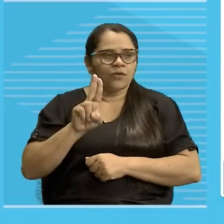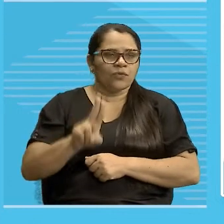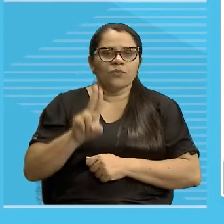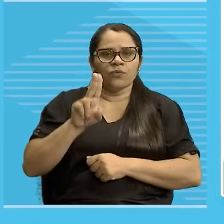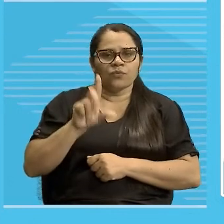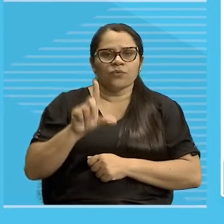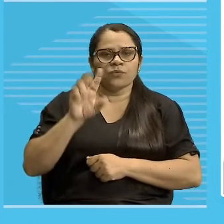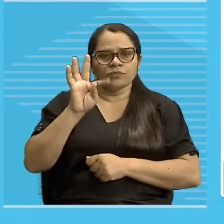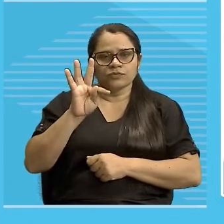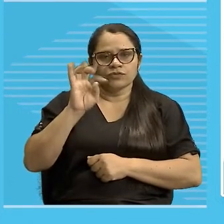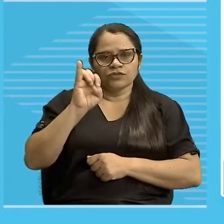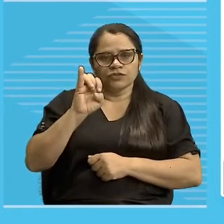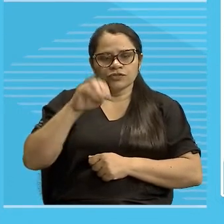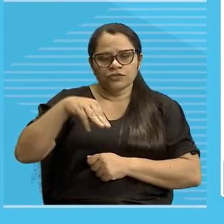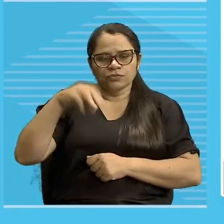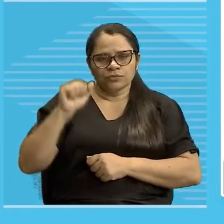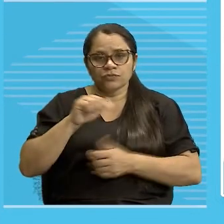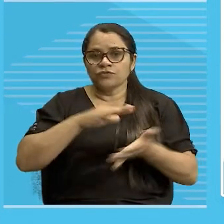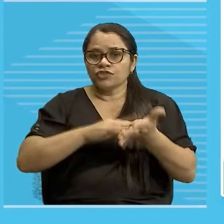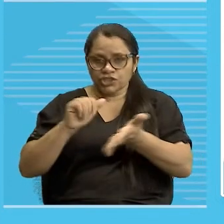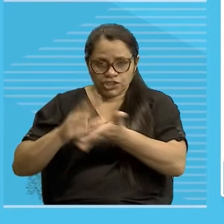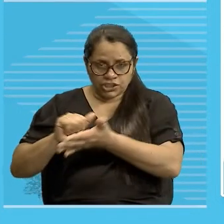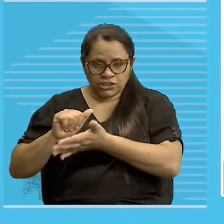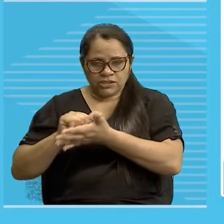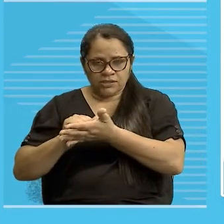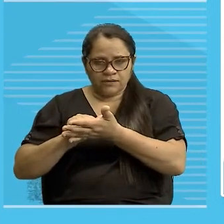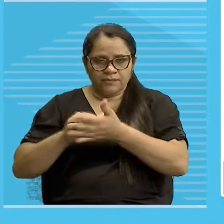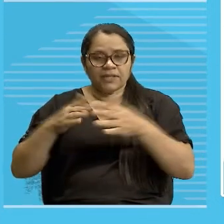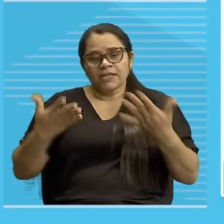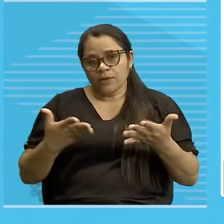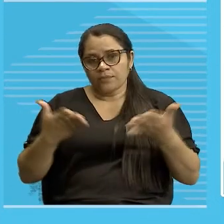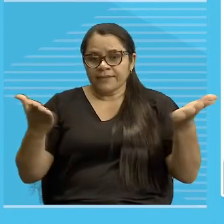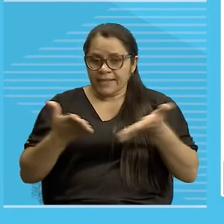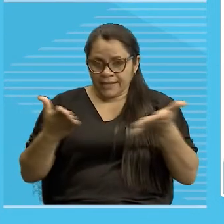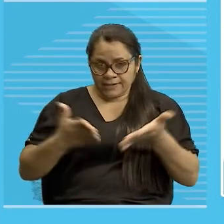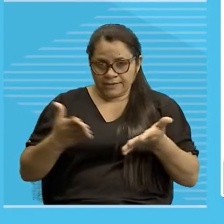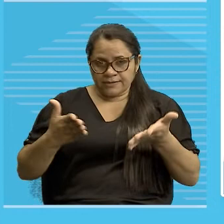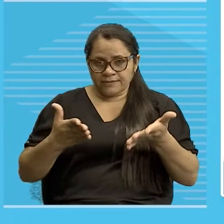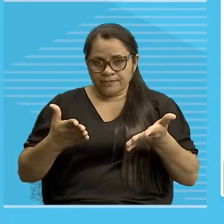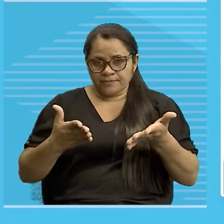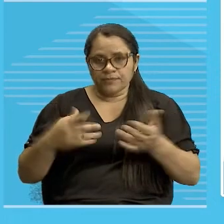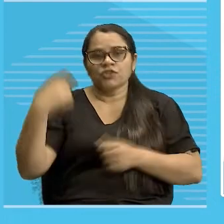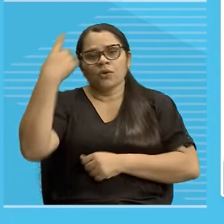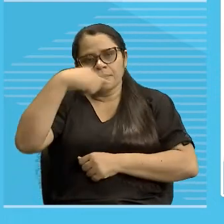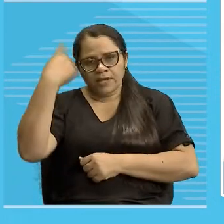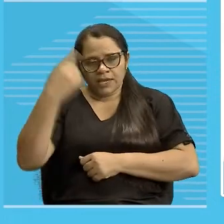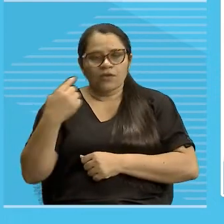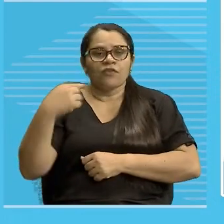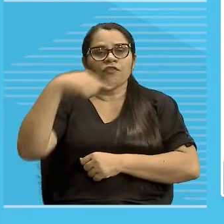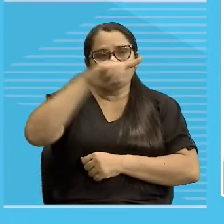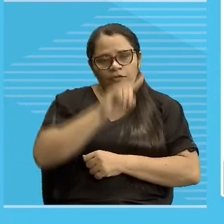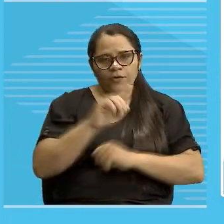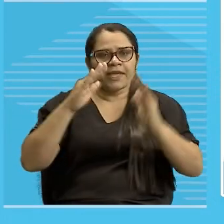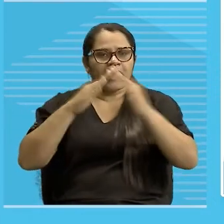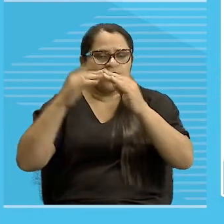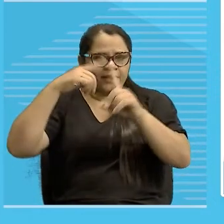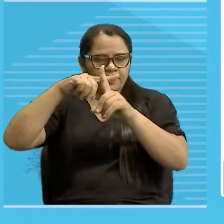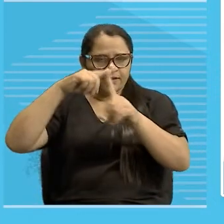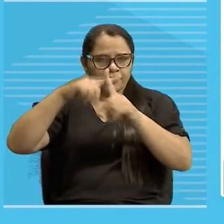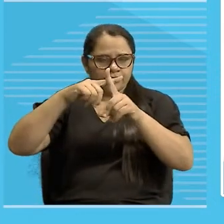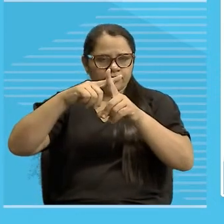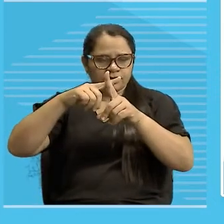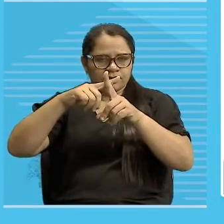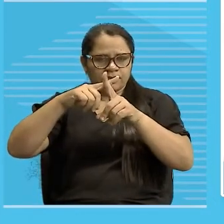eliminá-la aqui da construção, nesse domingo fui à missa, por quê? Como é que eu sei que esse nesse faz referência a um